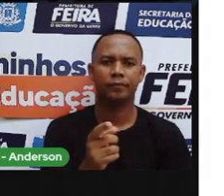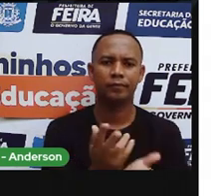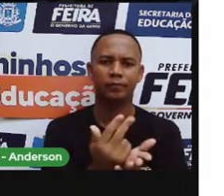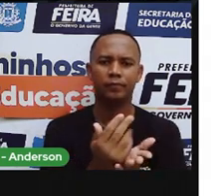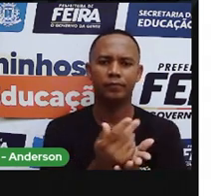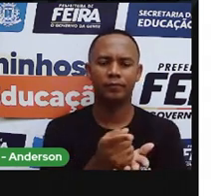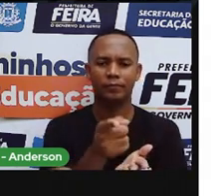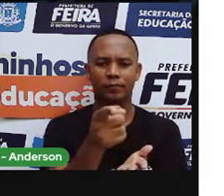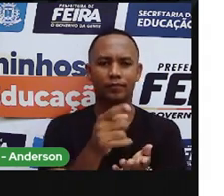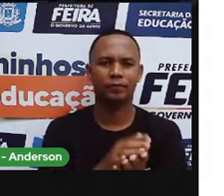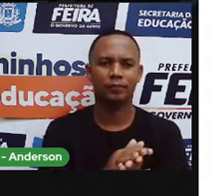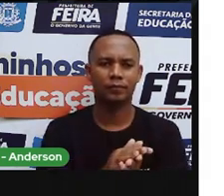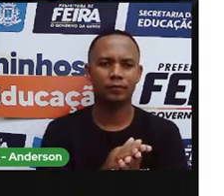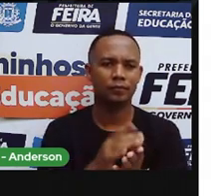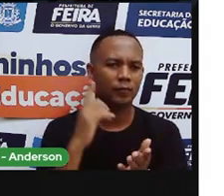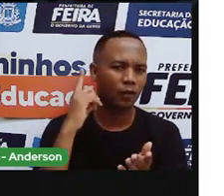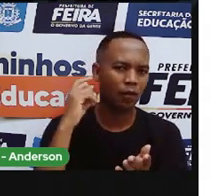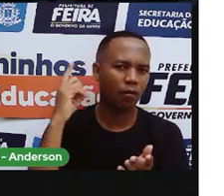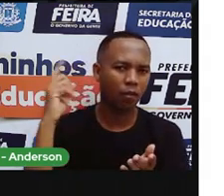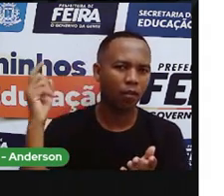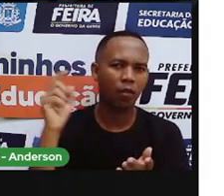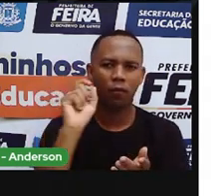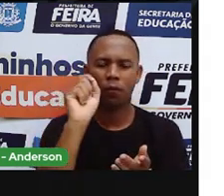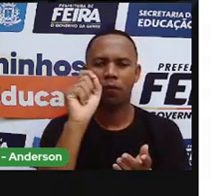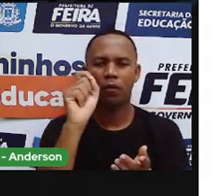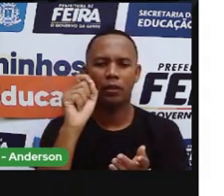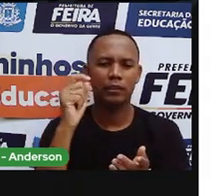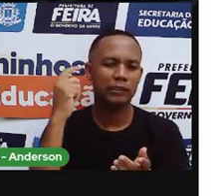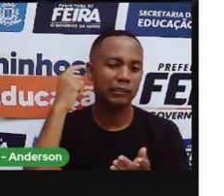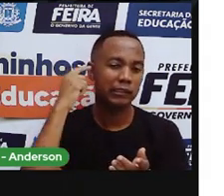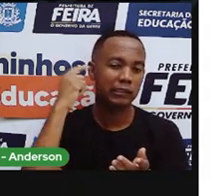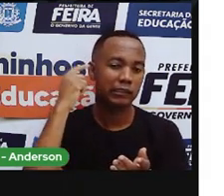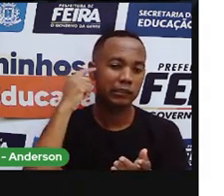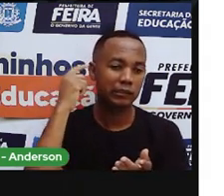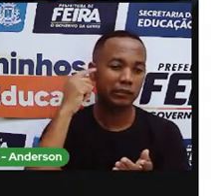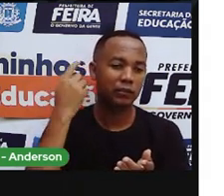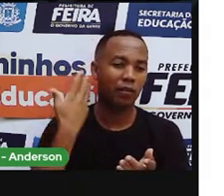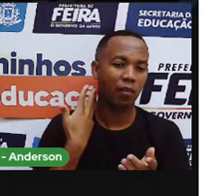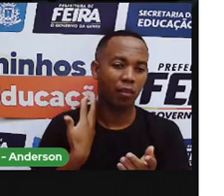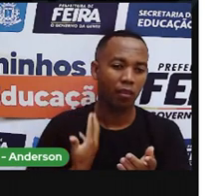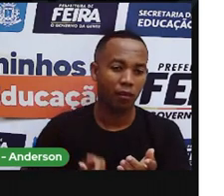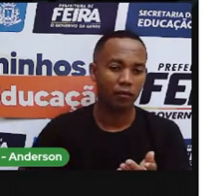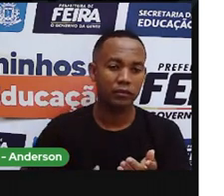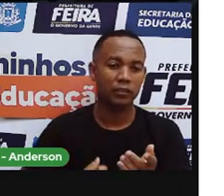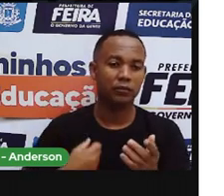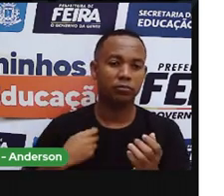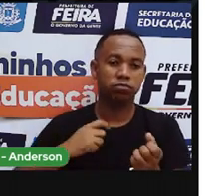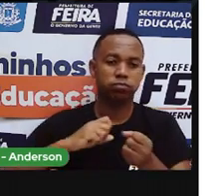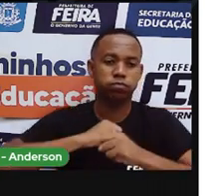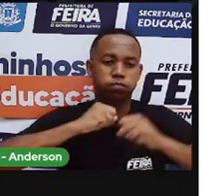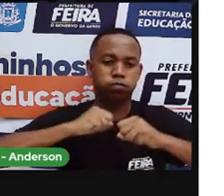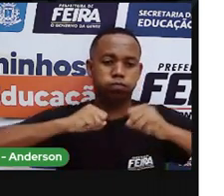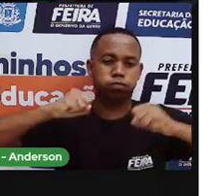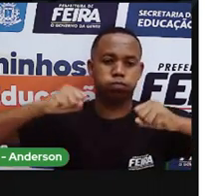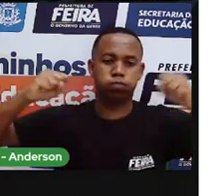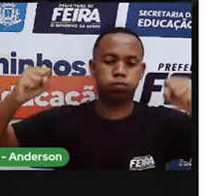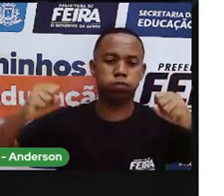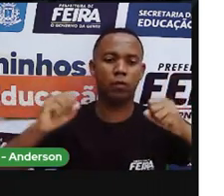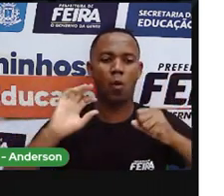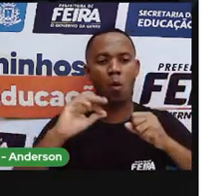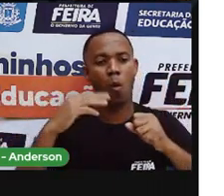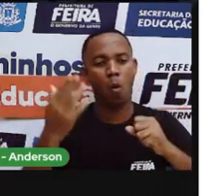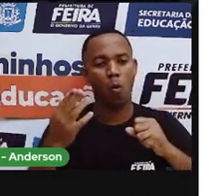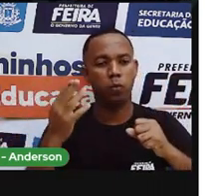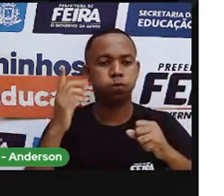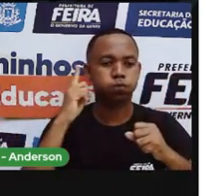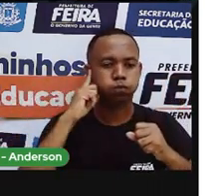A poluição sonora. provocar irritação. Canção. Estresse. E até o que? Surdez.